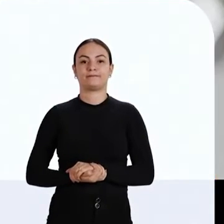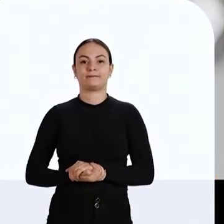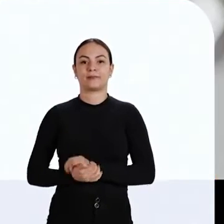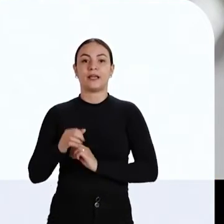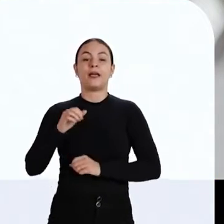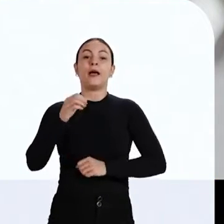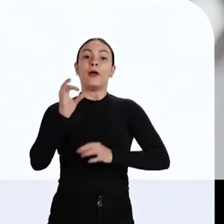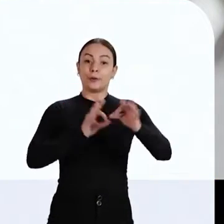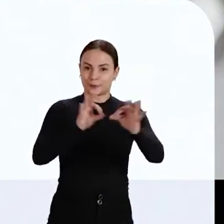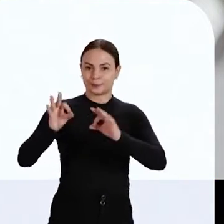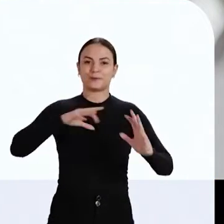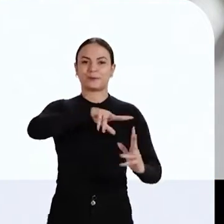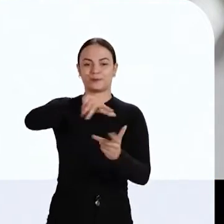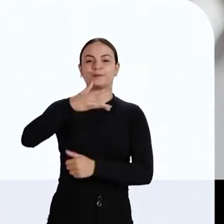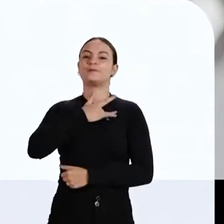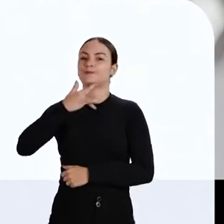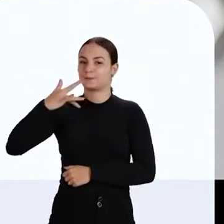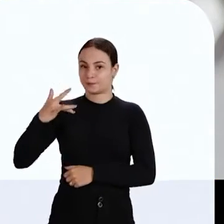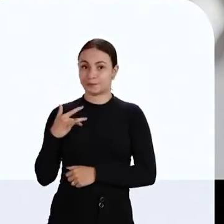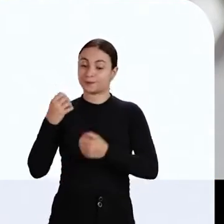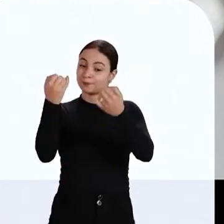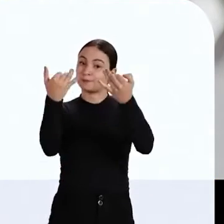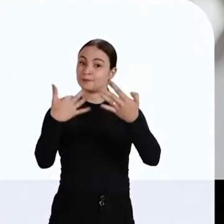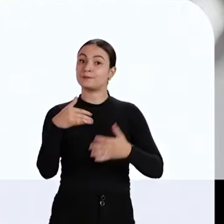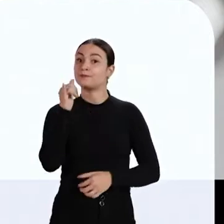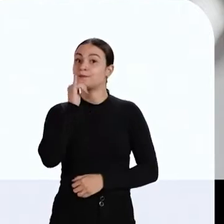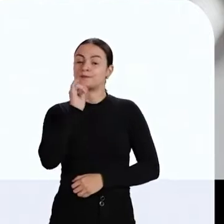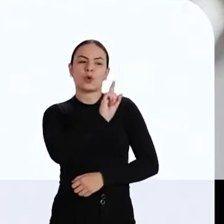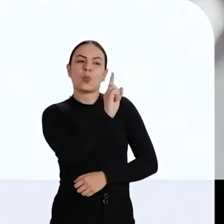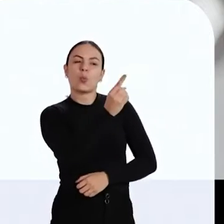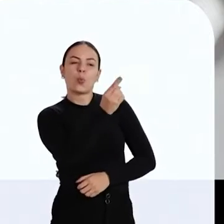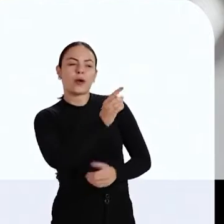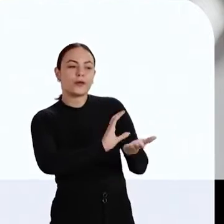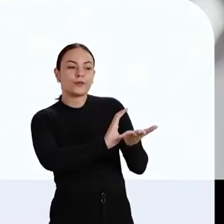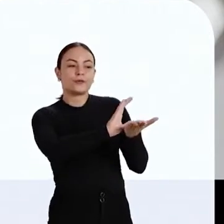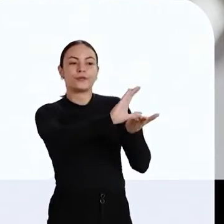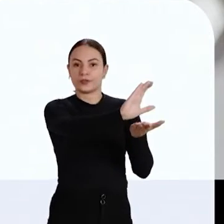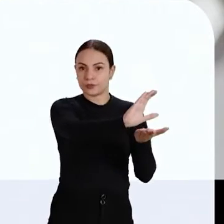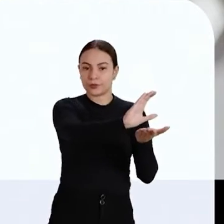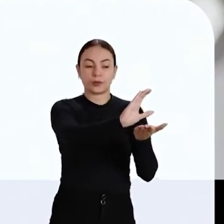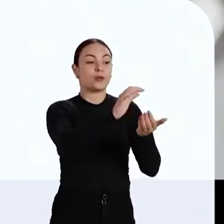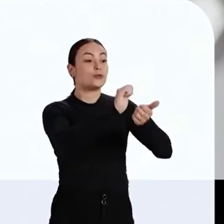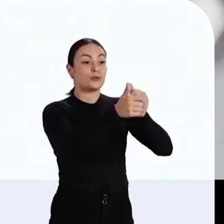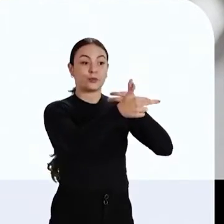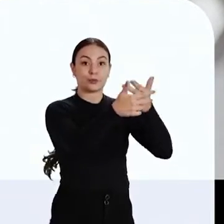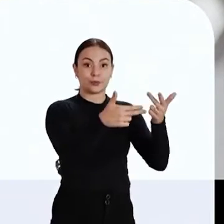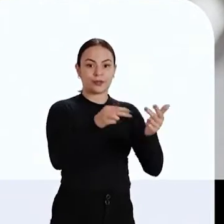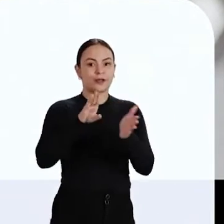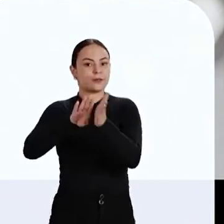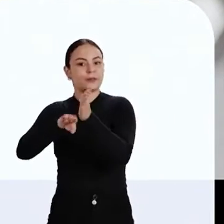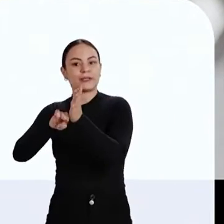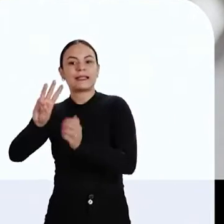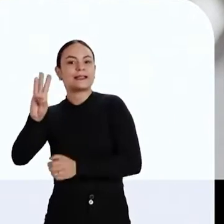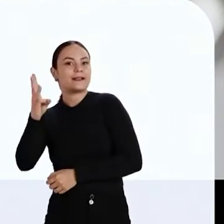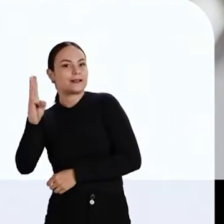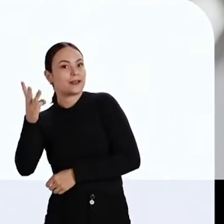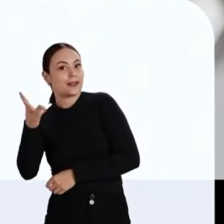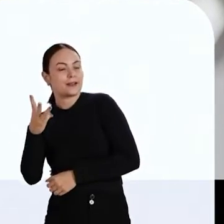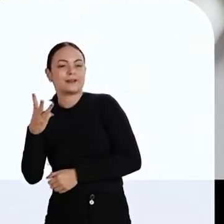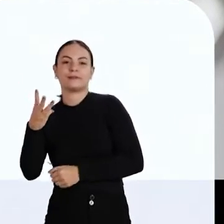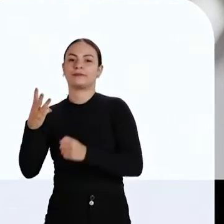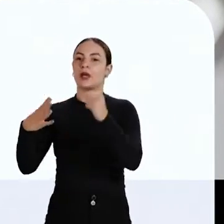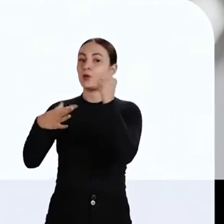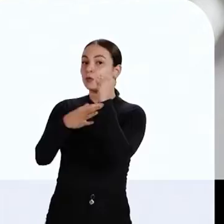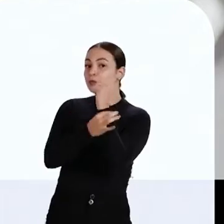Segundo a OMS, Organização Mundial de Saúde, para cada um real investido no esporte, são economizados